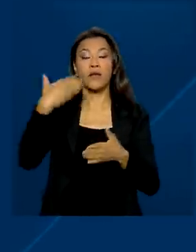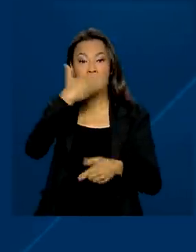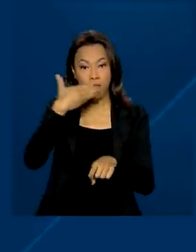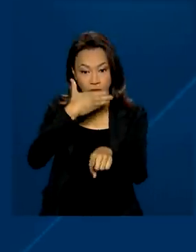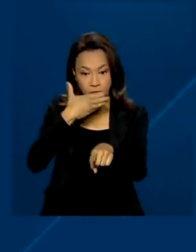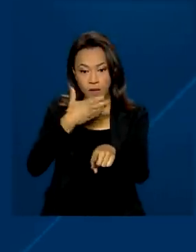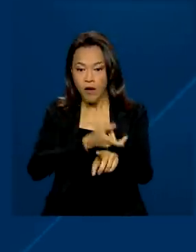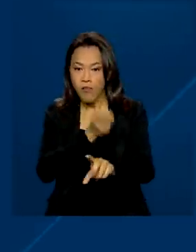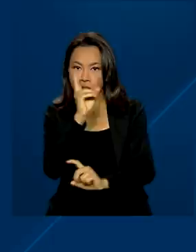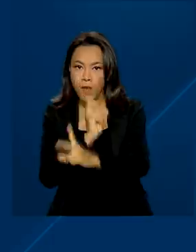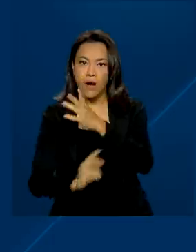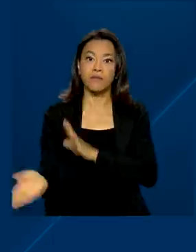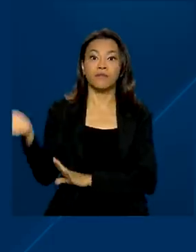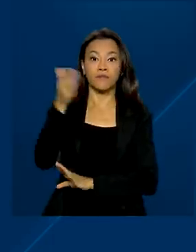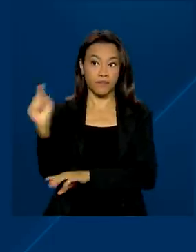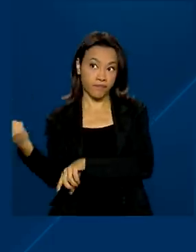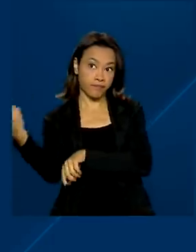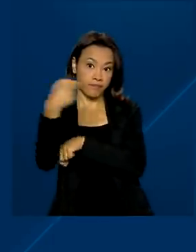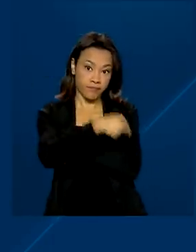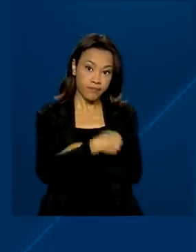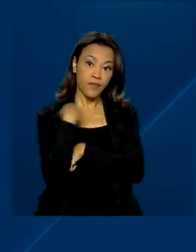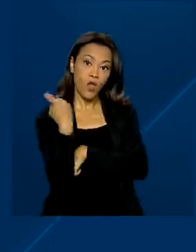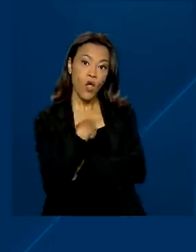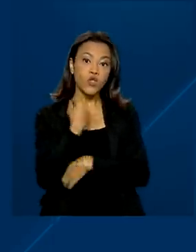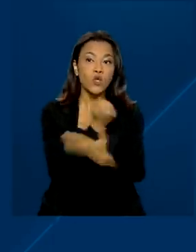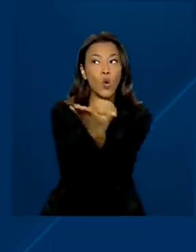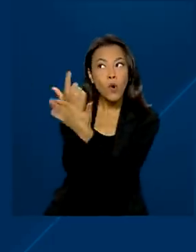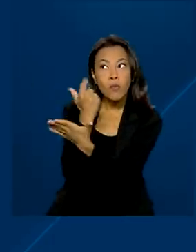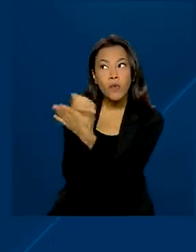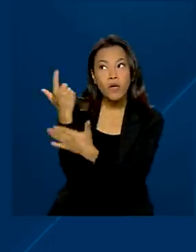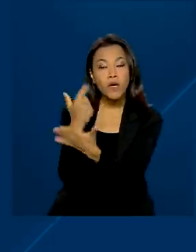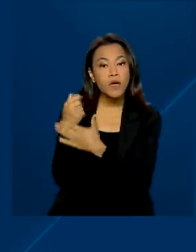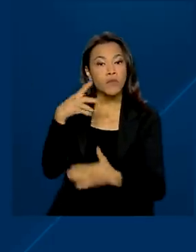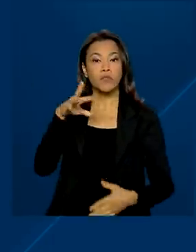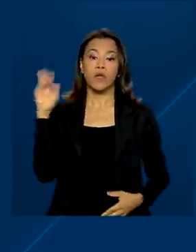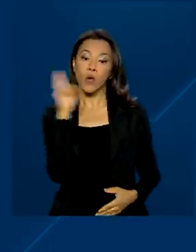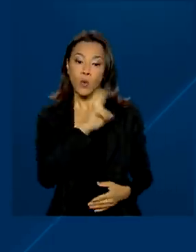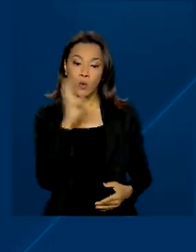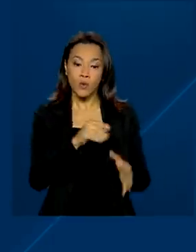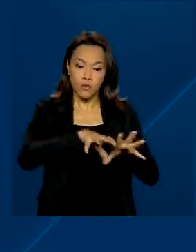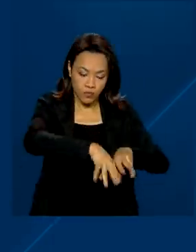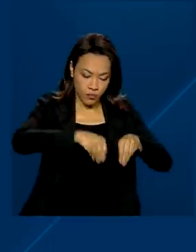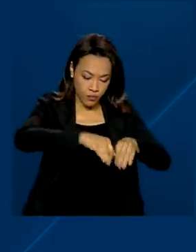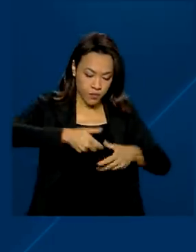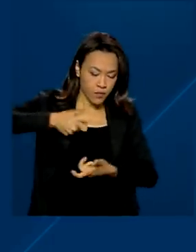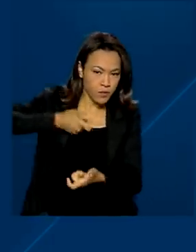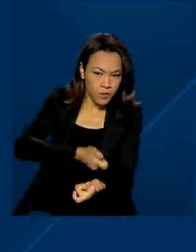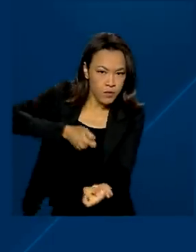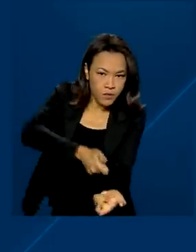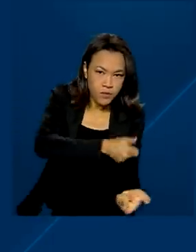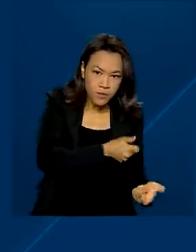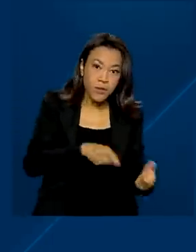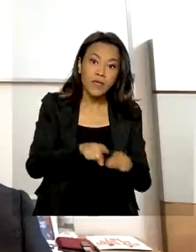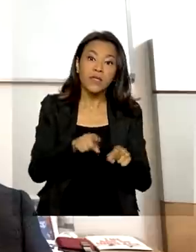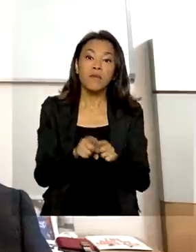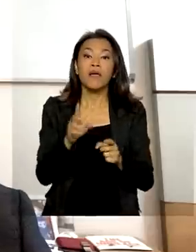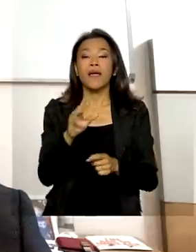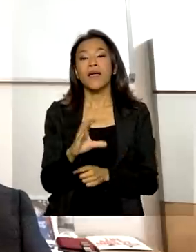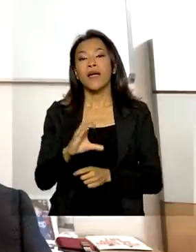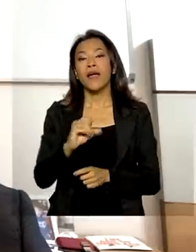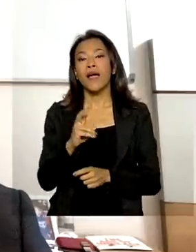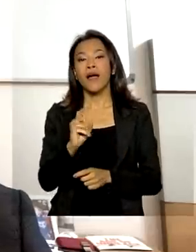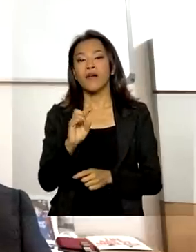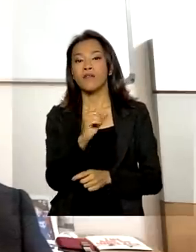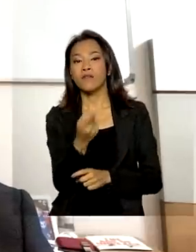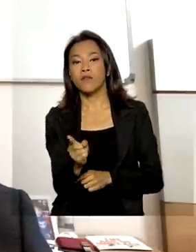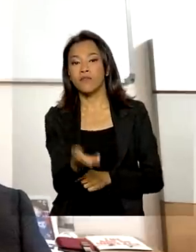açúcar. Por outro lado, compramos dos russos principalmente adubos, fertilizantes químicos e carvão. Acredito que